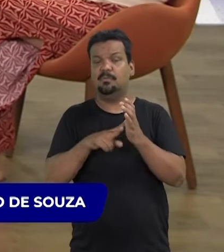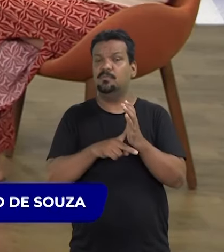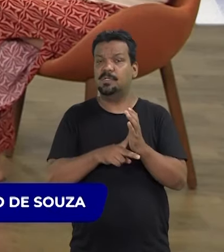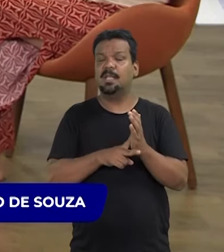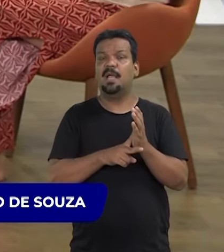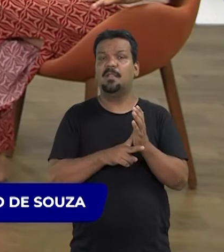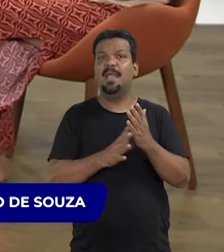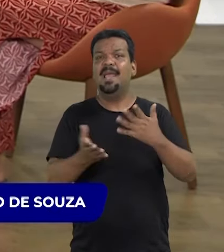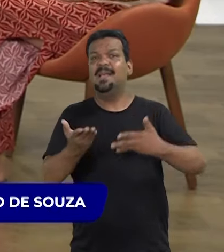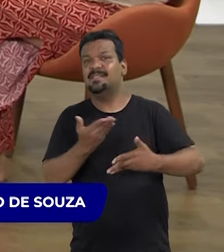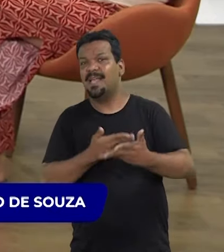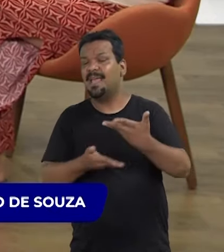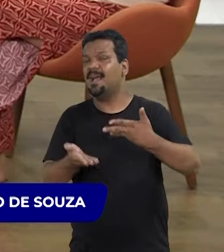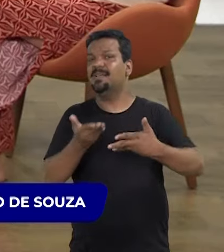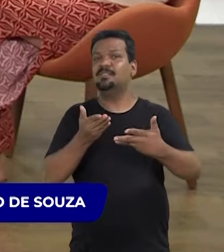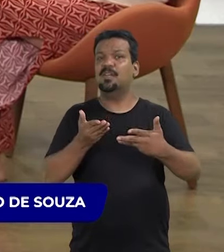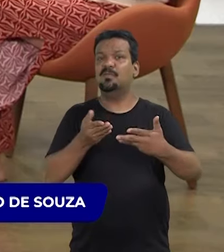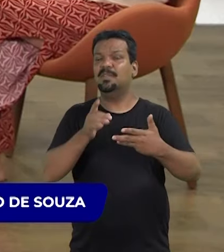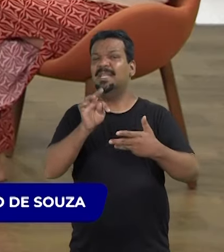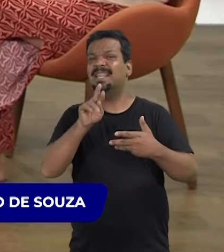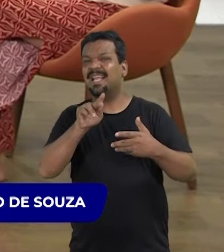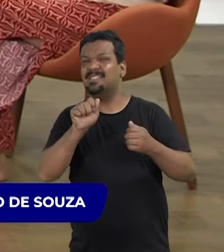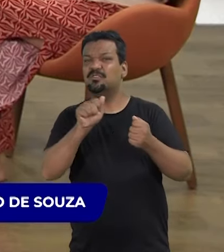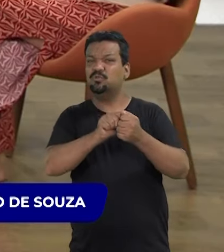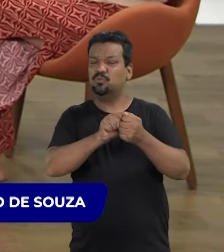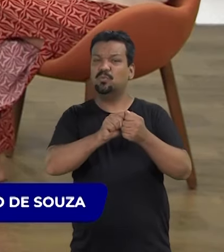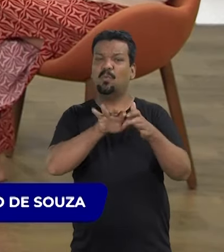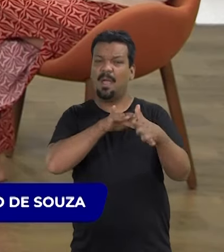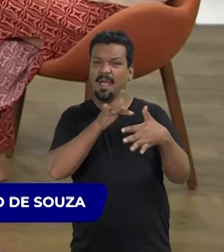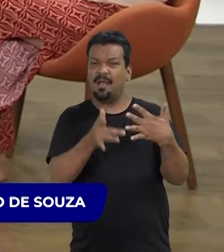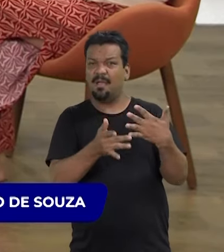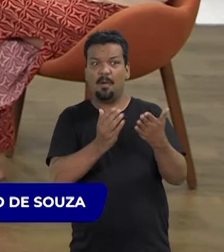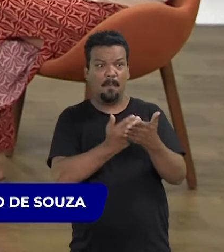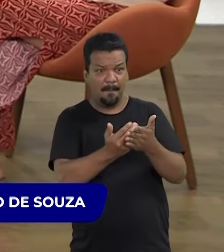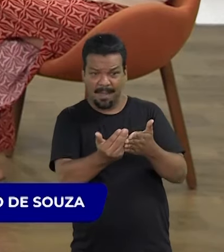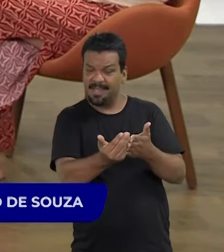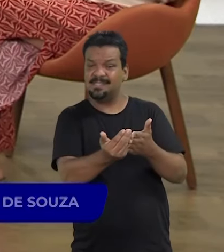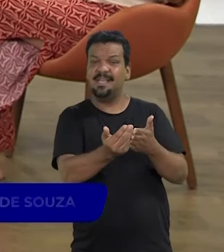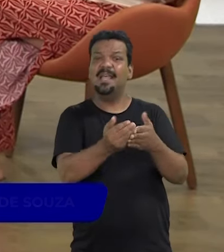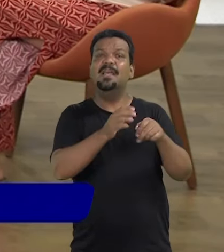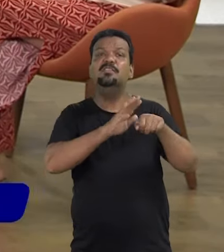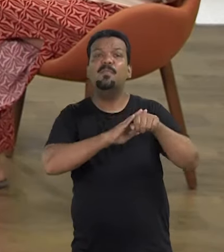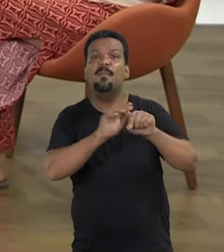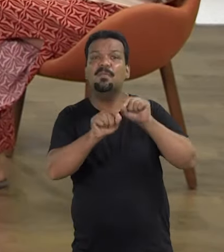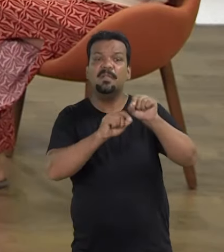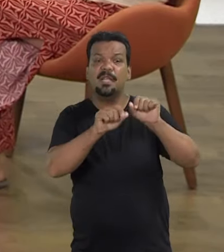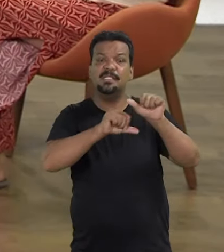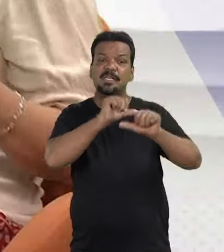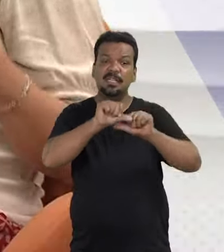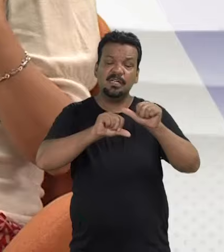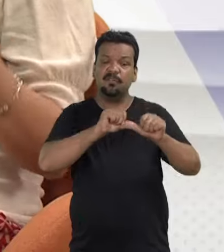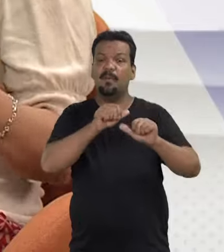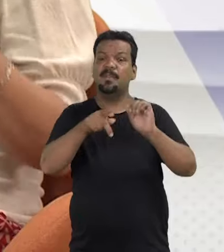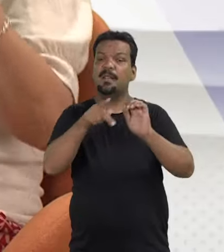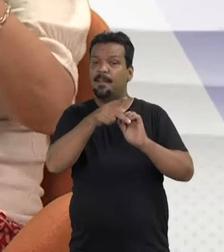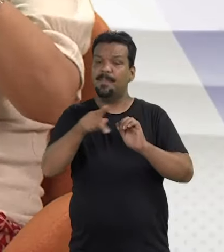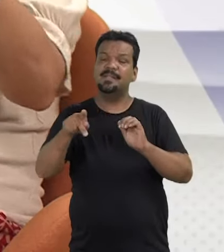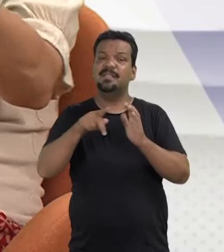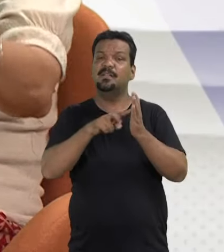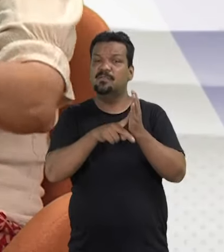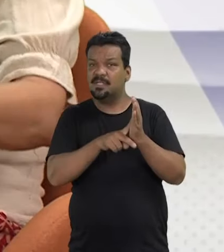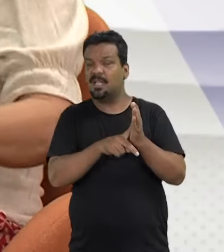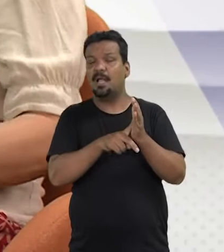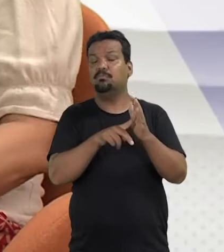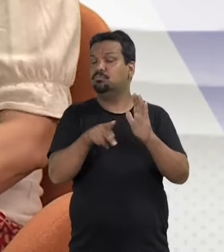presidenta de um sindicato. Então, a relação de Tereza com a mídia, ela já acontece a partir desse momento em que ela se transforma na